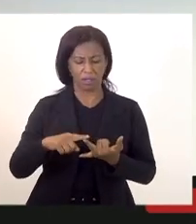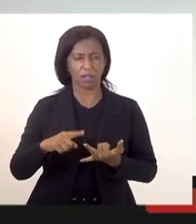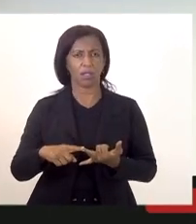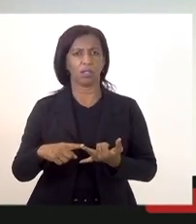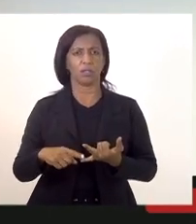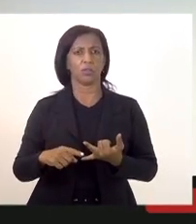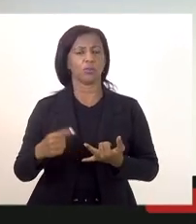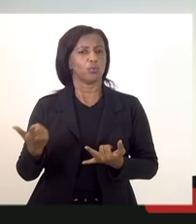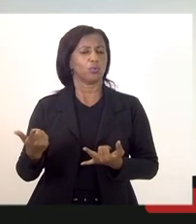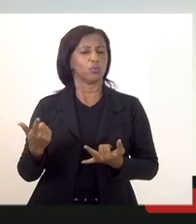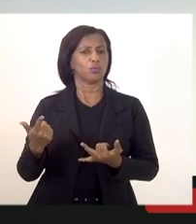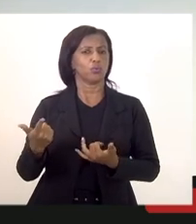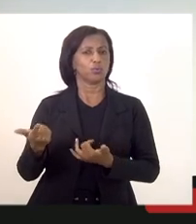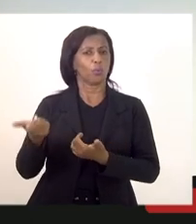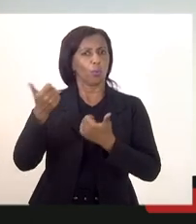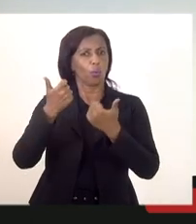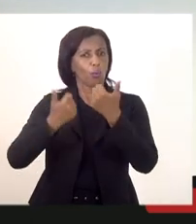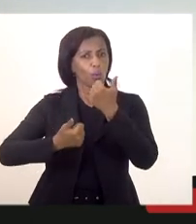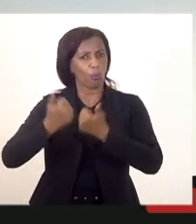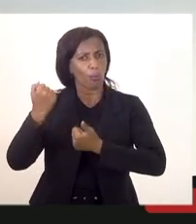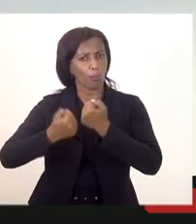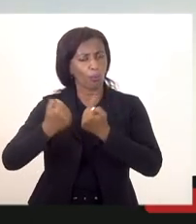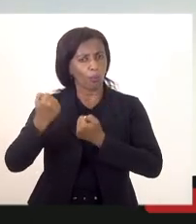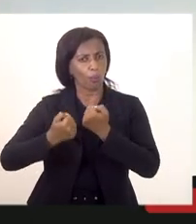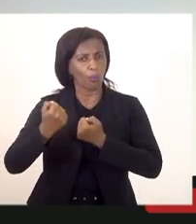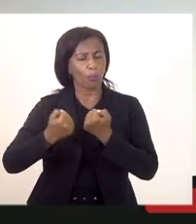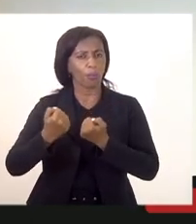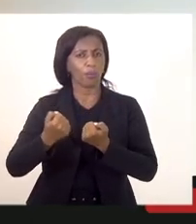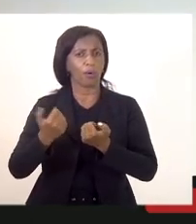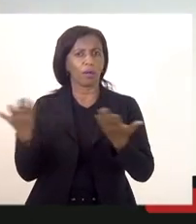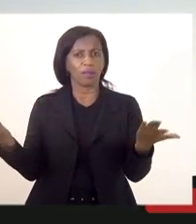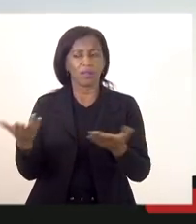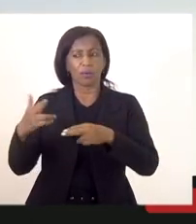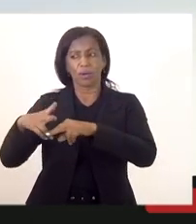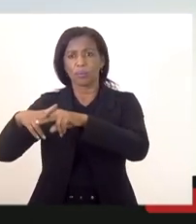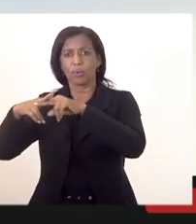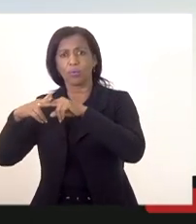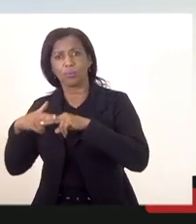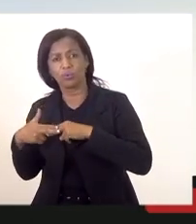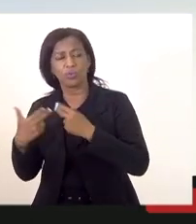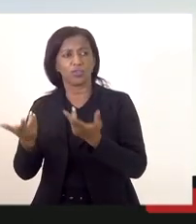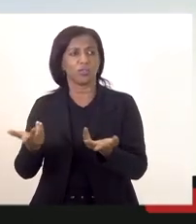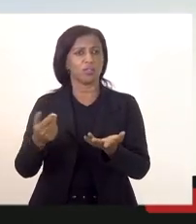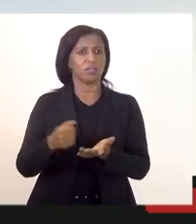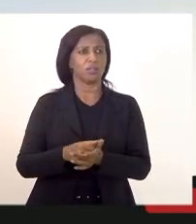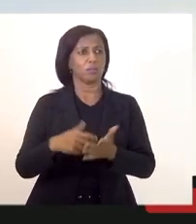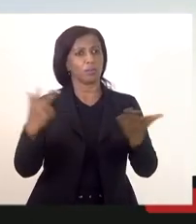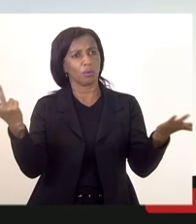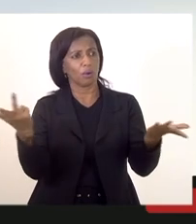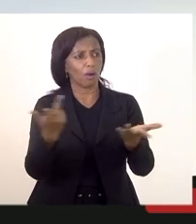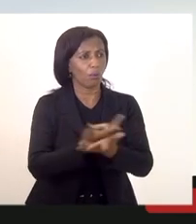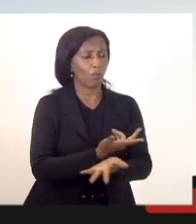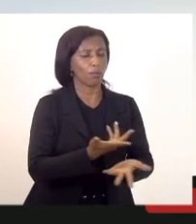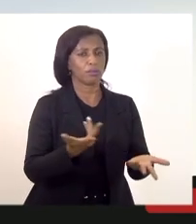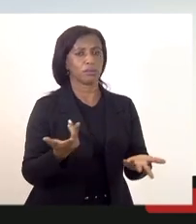gente tem lutado todos juntos e agora nesse momento por algum motivo por algum acontecido